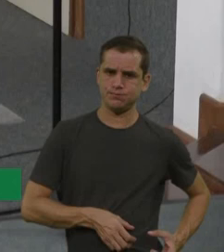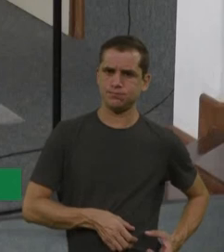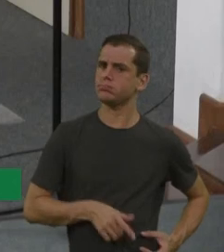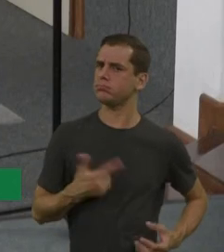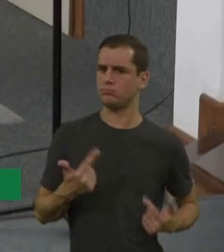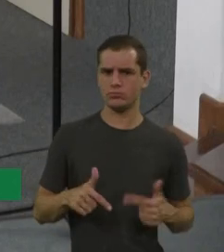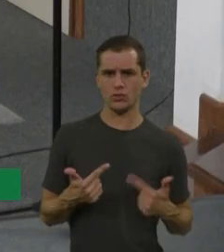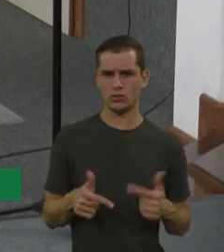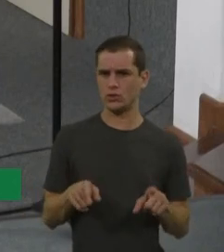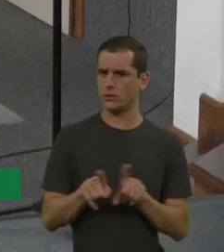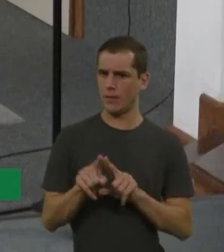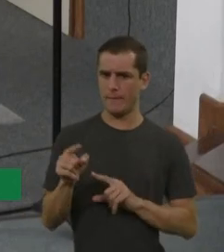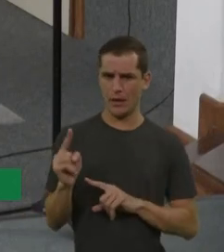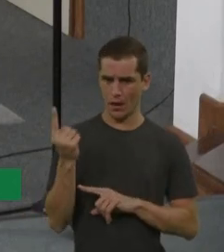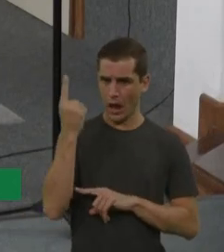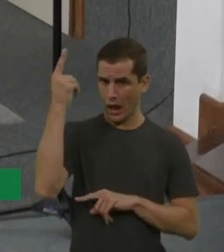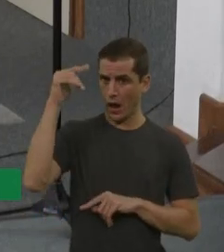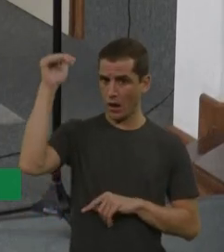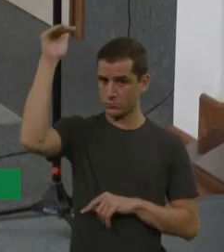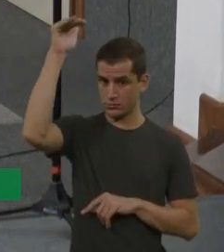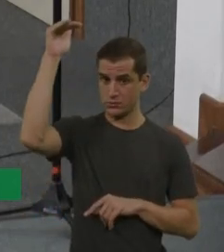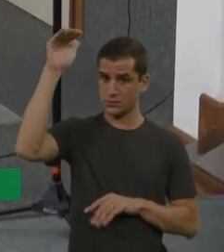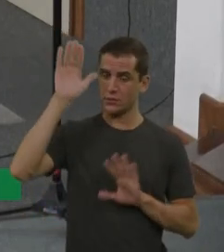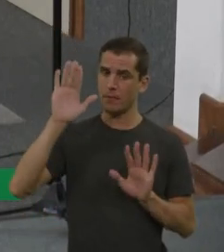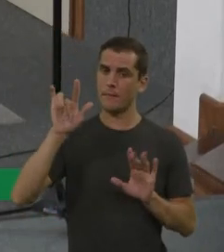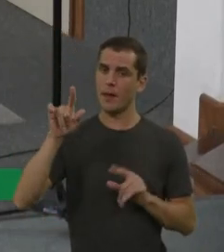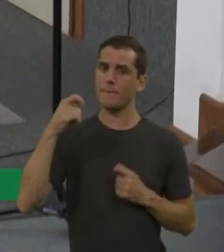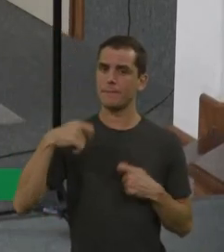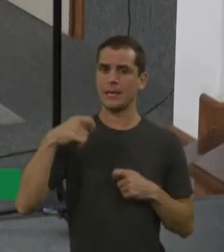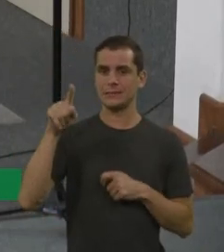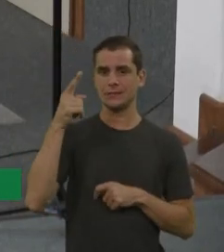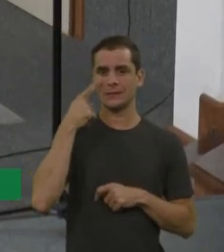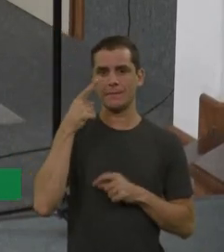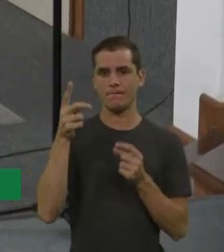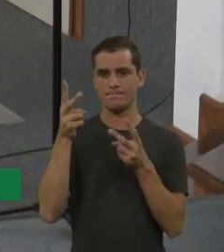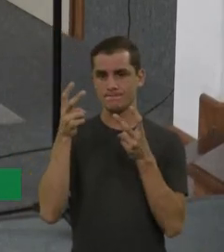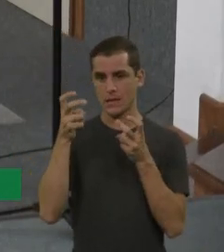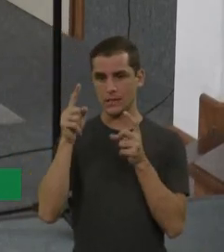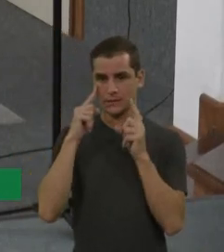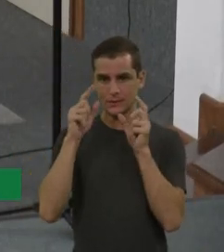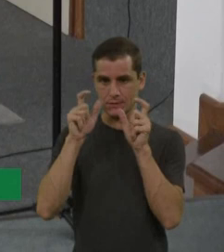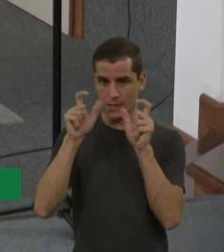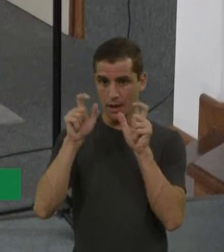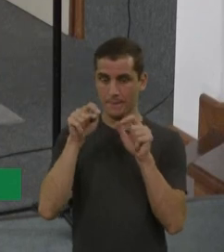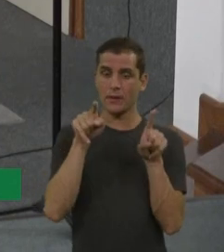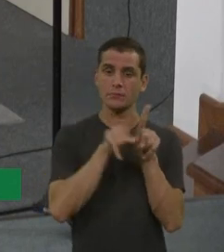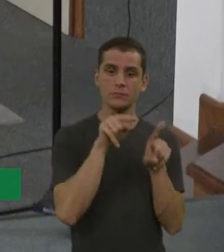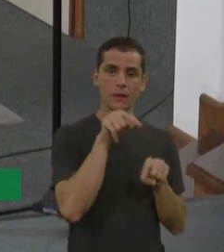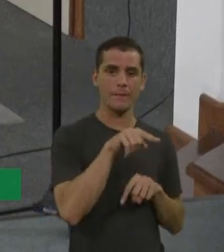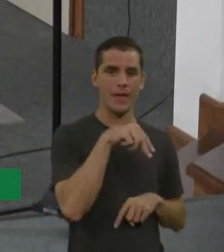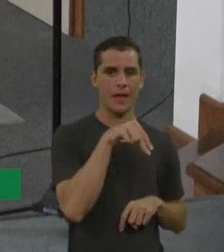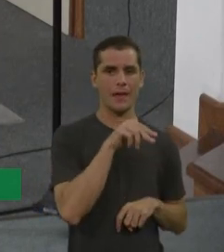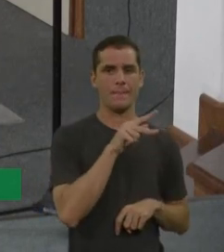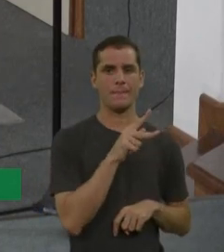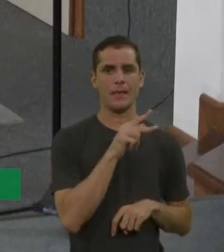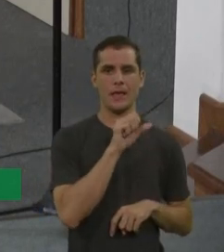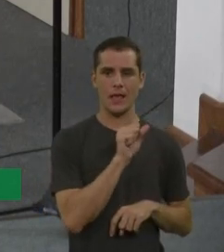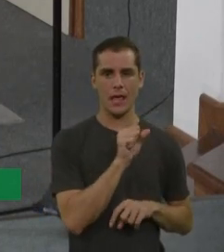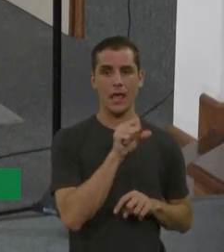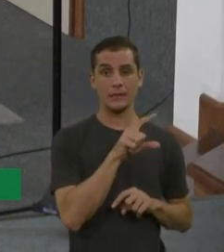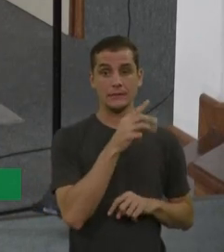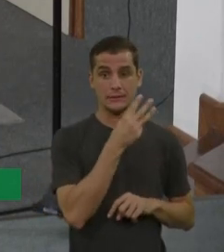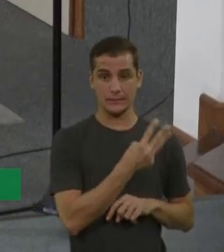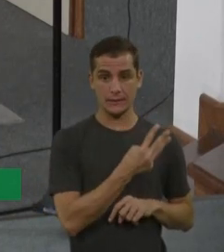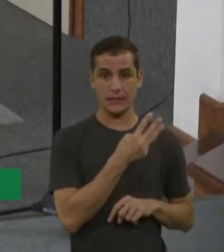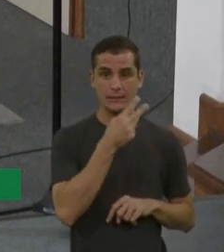tem que pensar. Também tem um fenótipo para MPS 6 e 2. A gente tem uma família no Brasil que o comprometimento é